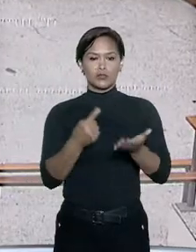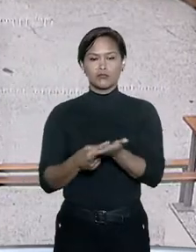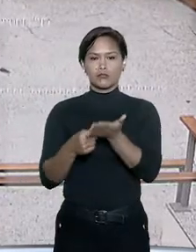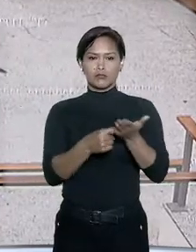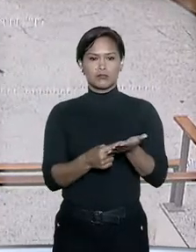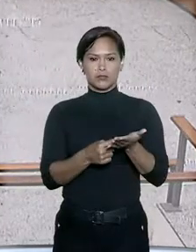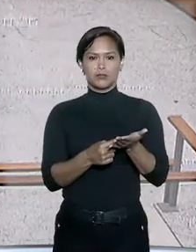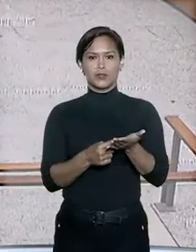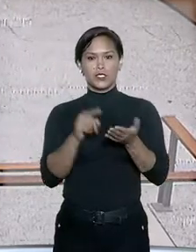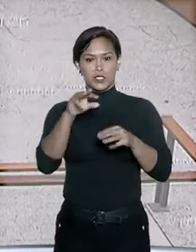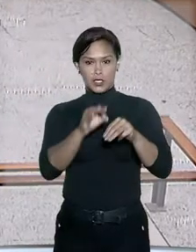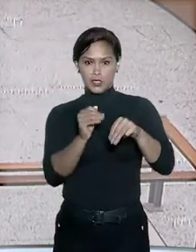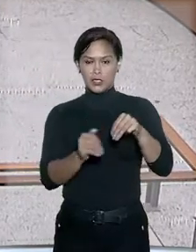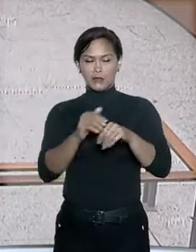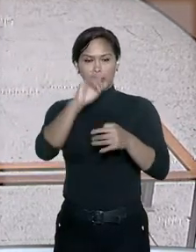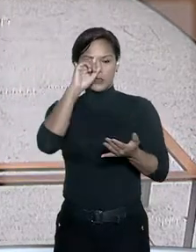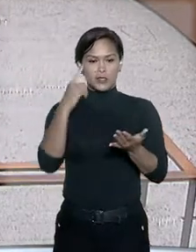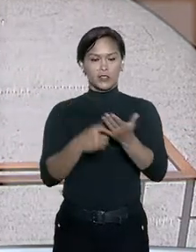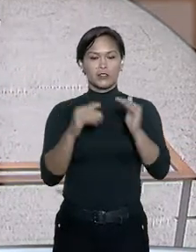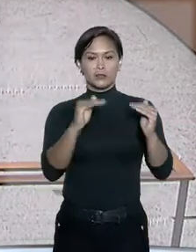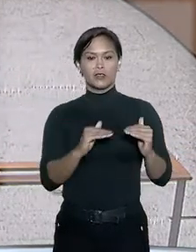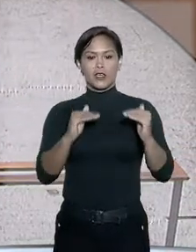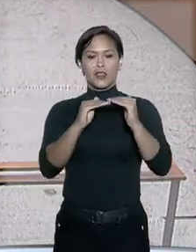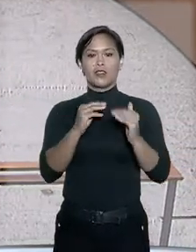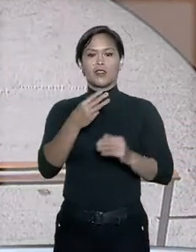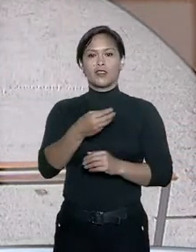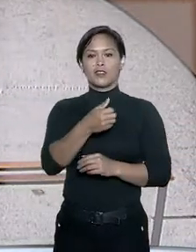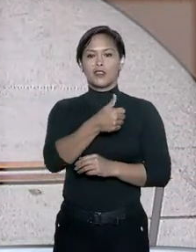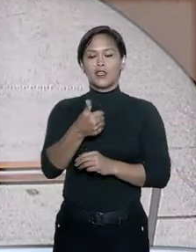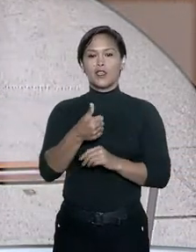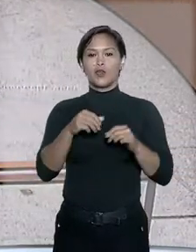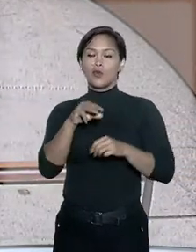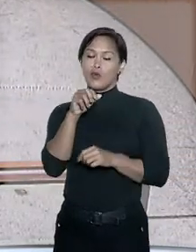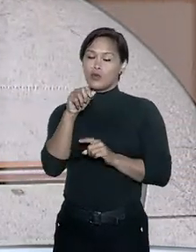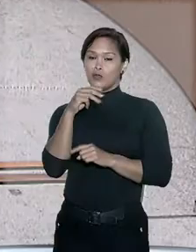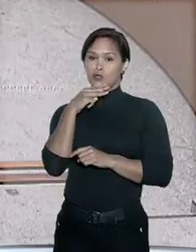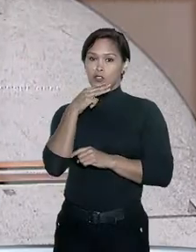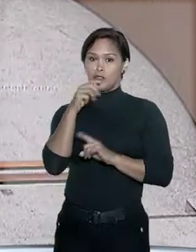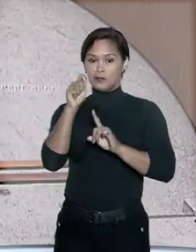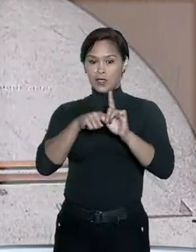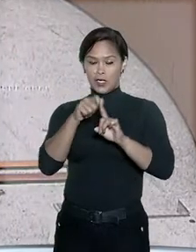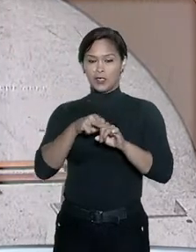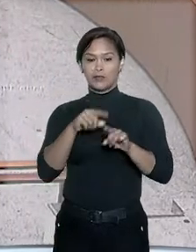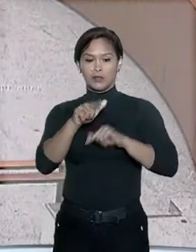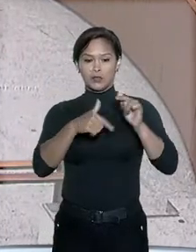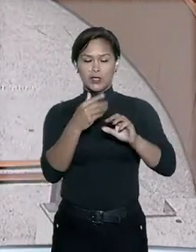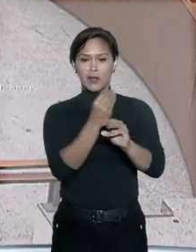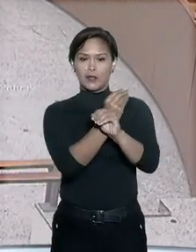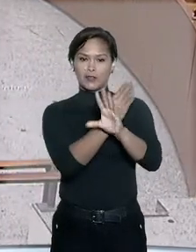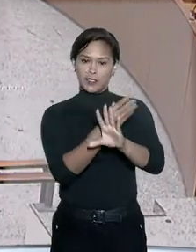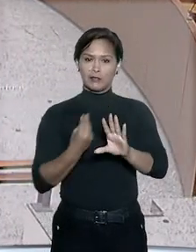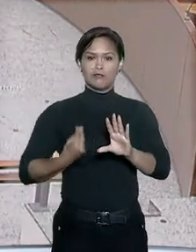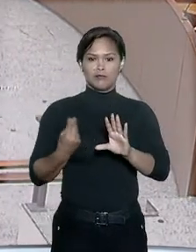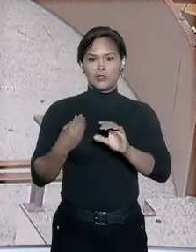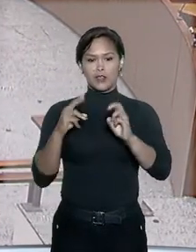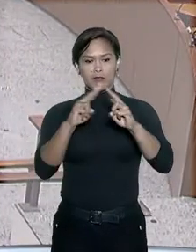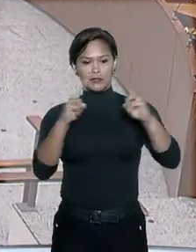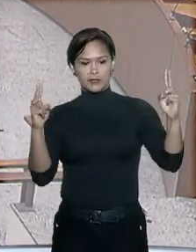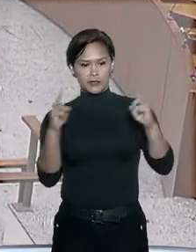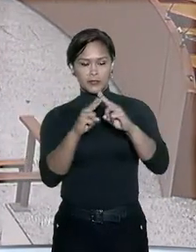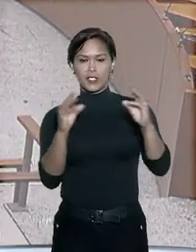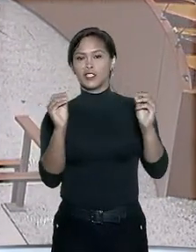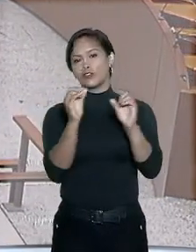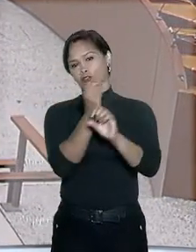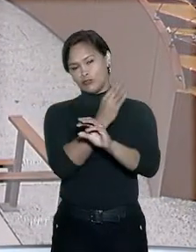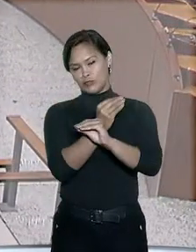Pleno do STJ decidiu manter, até 31 de março, o regime de trabalho híbrido e a realização das sessões de julgamento